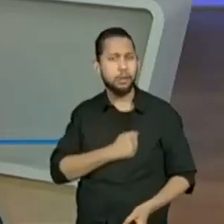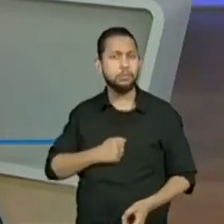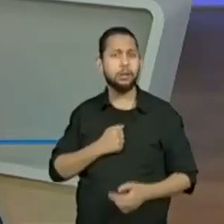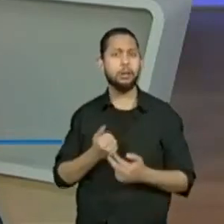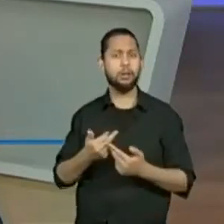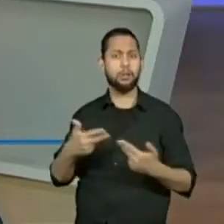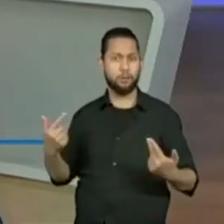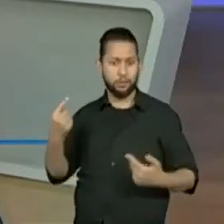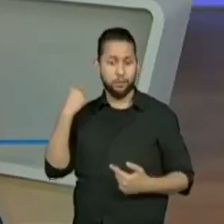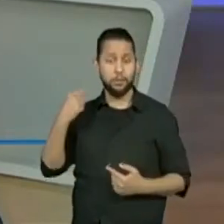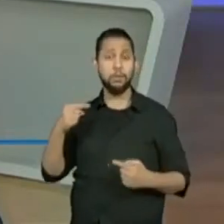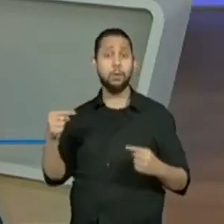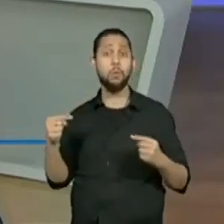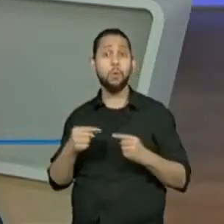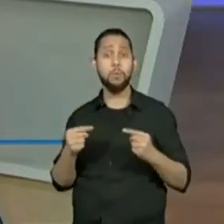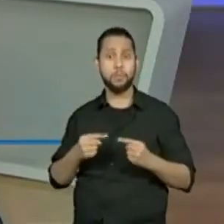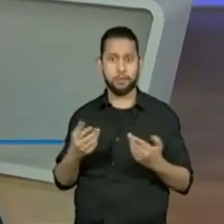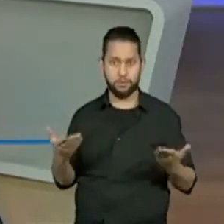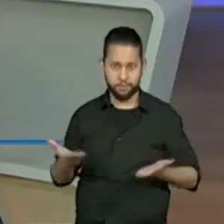compreensão fazem parte.